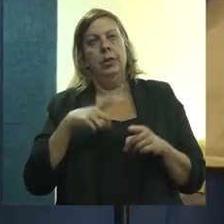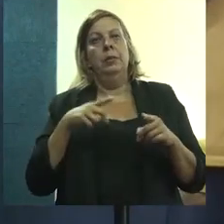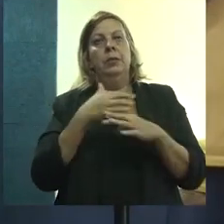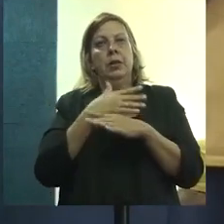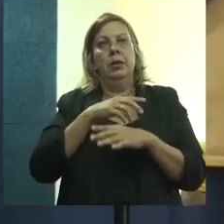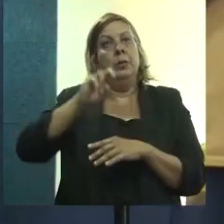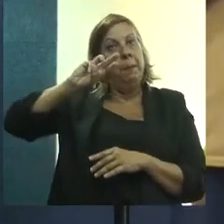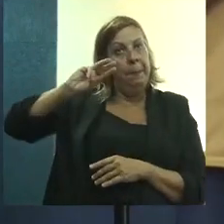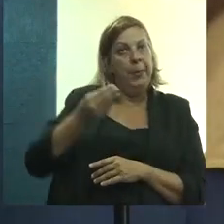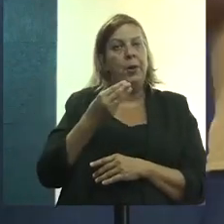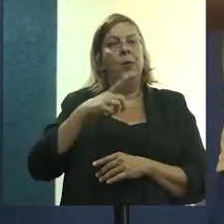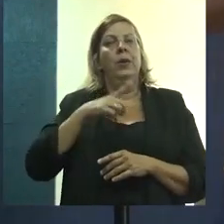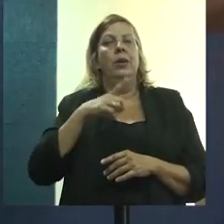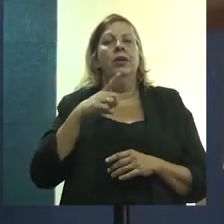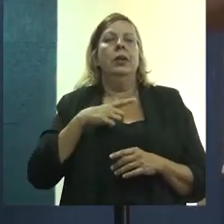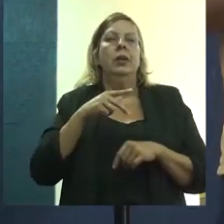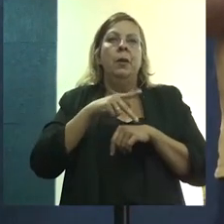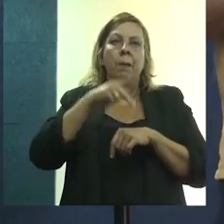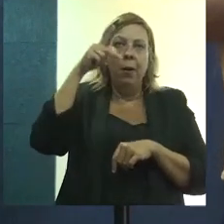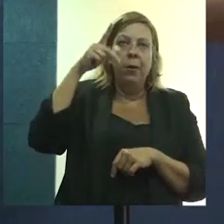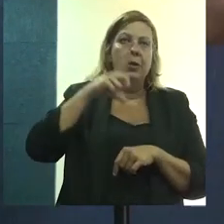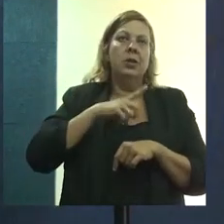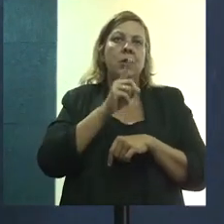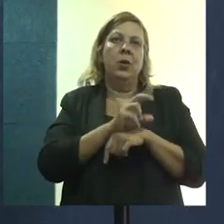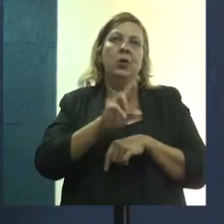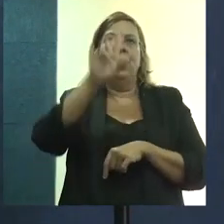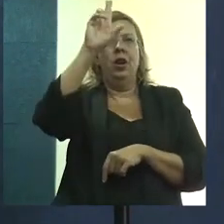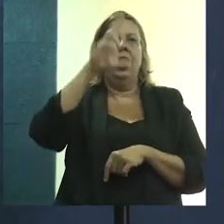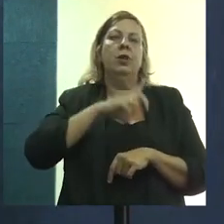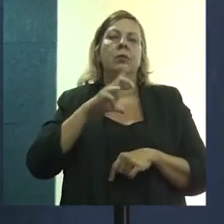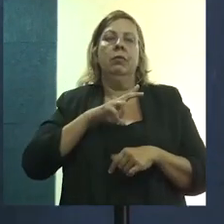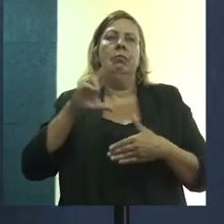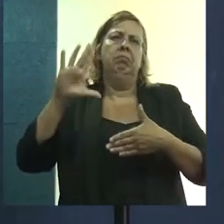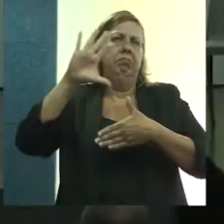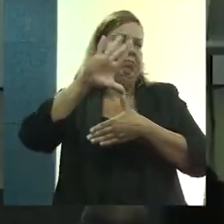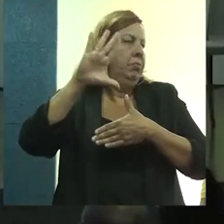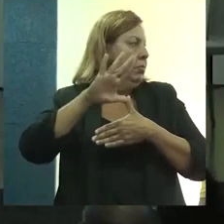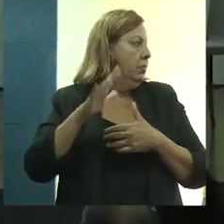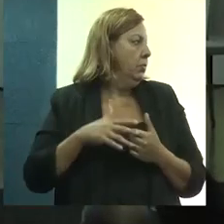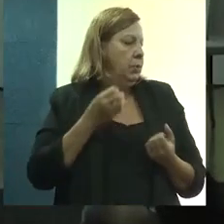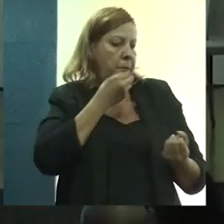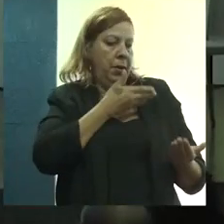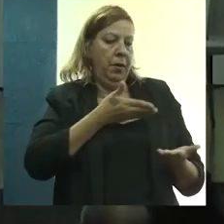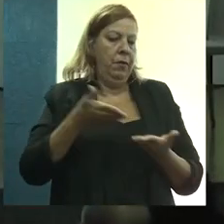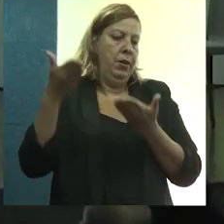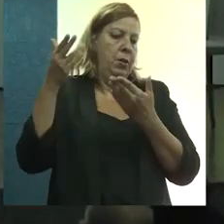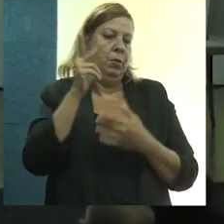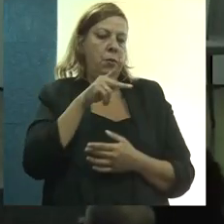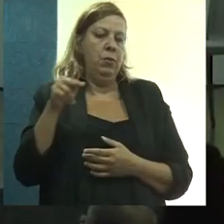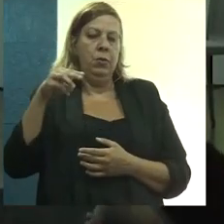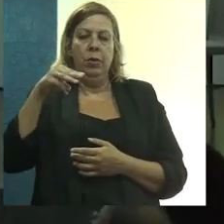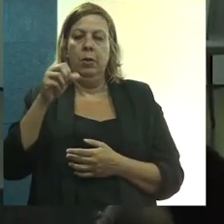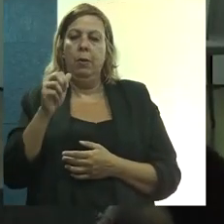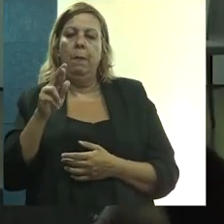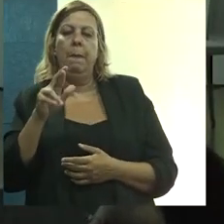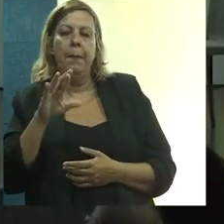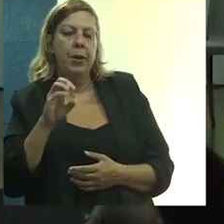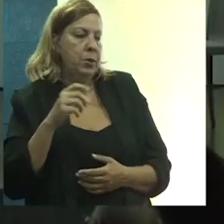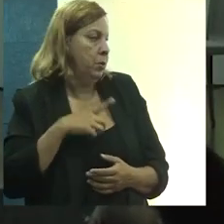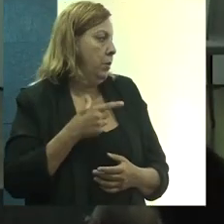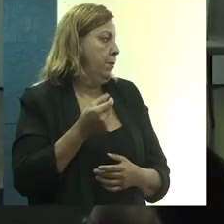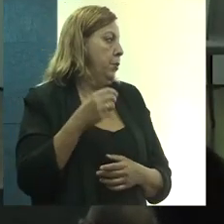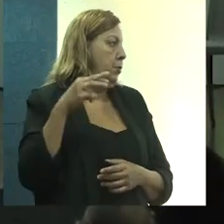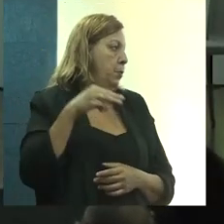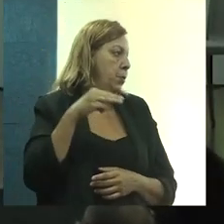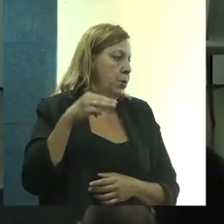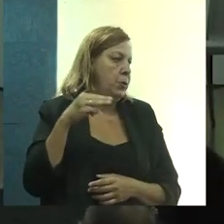-doutorado no programa de pós-graduação e integração da América Latina. Bem-vindo, professor Márcio. O